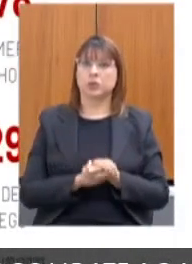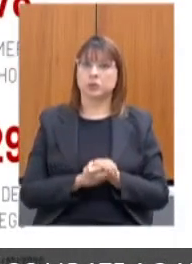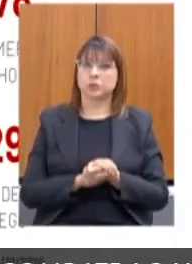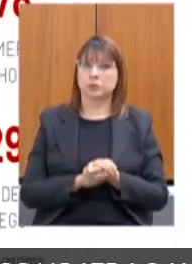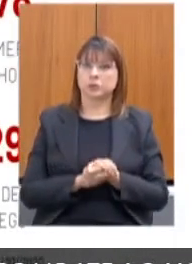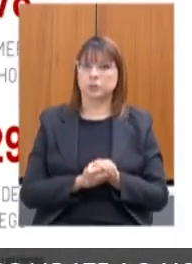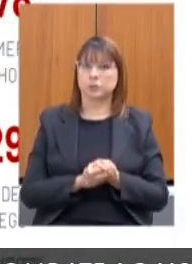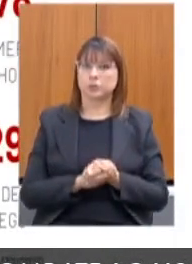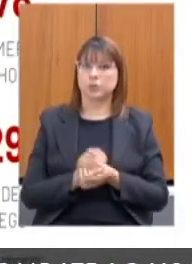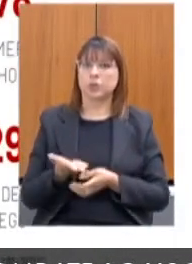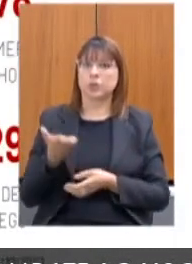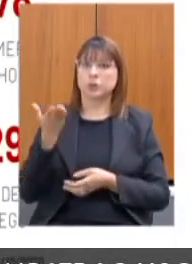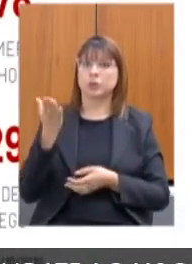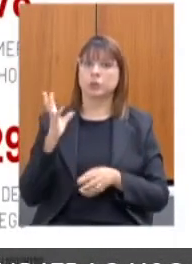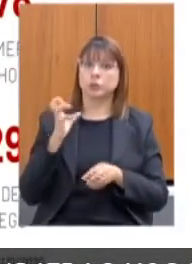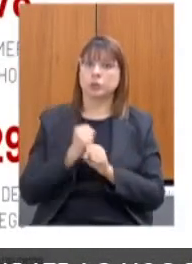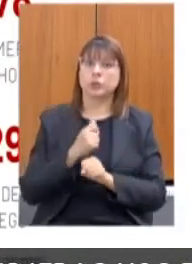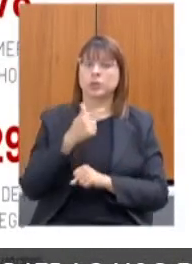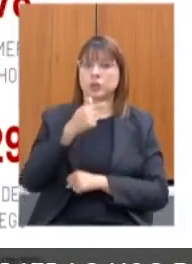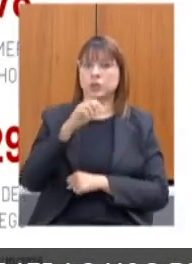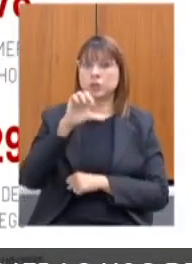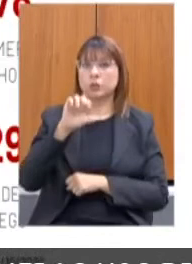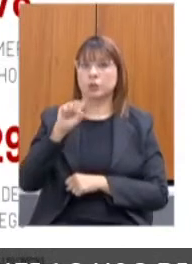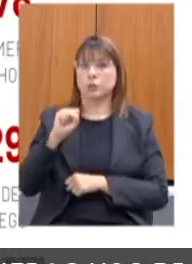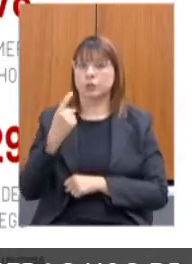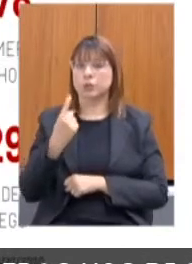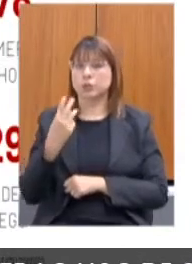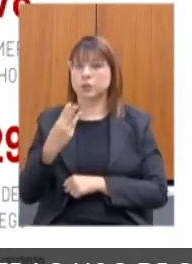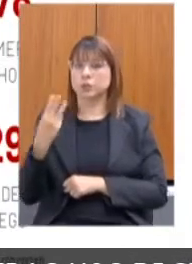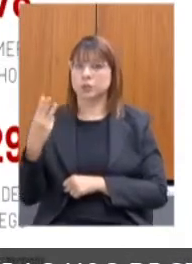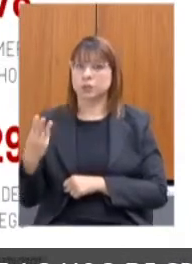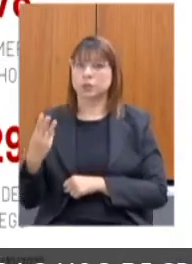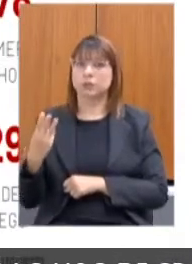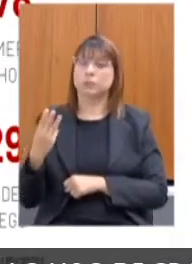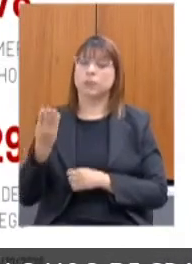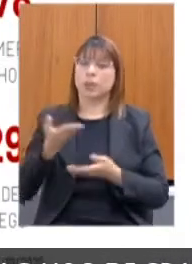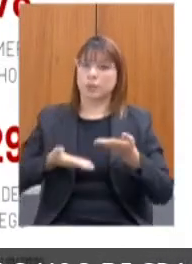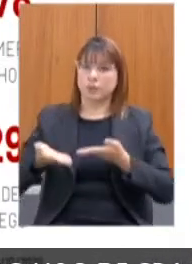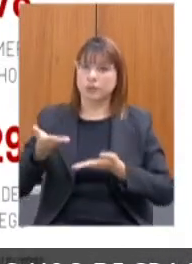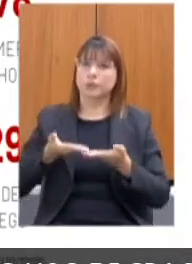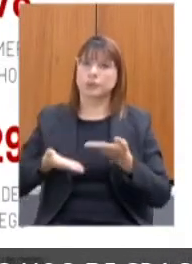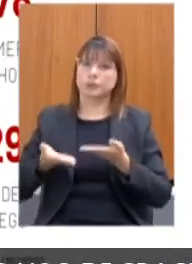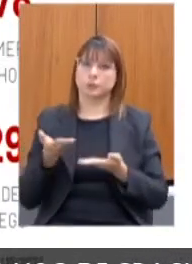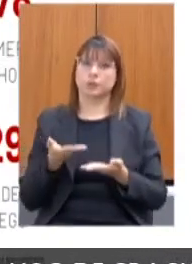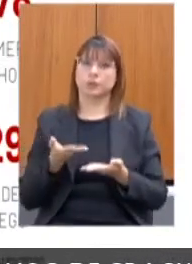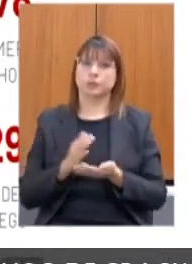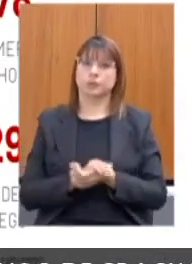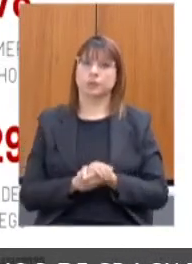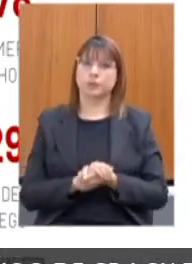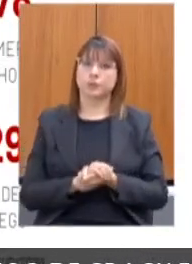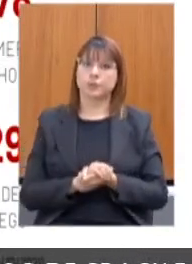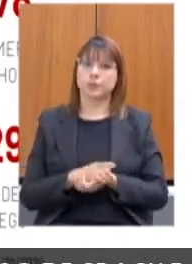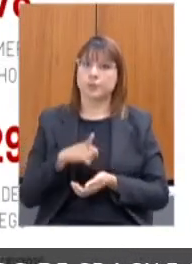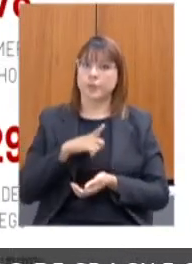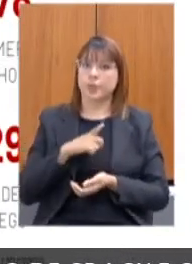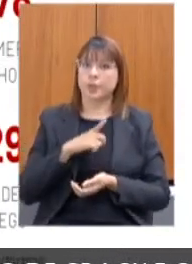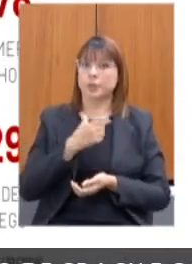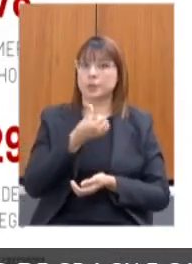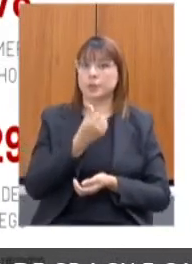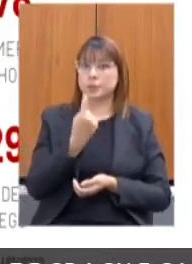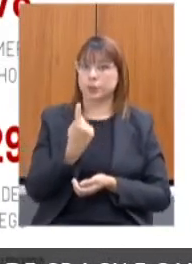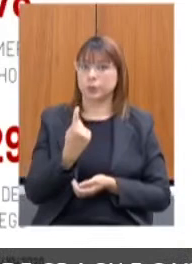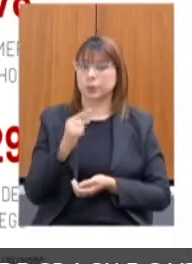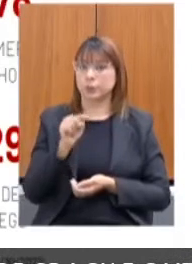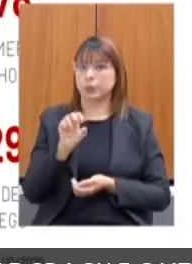total de 798,133 atendimentos. Foram ofertados 61